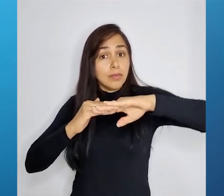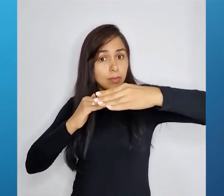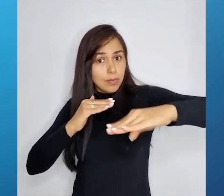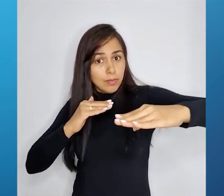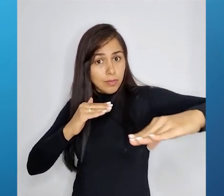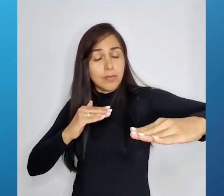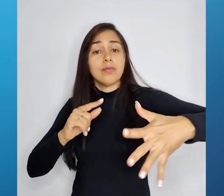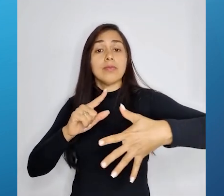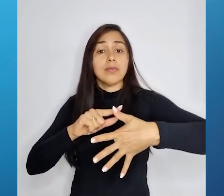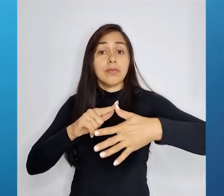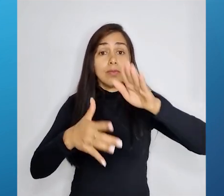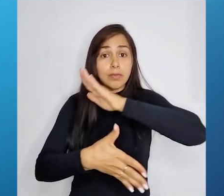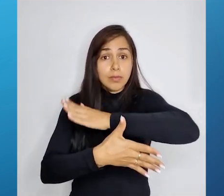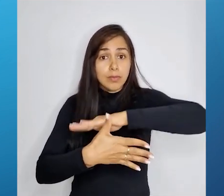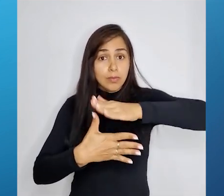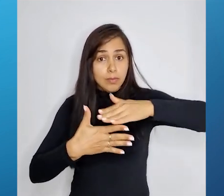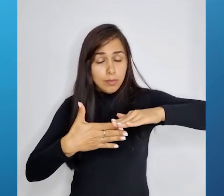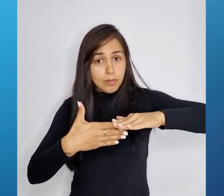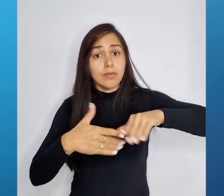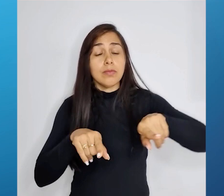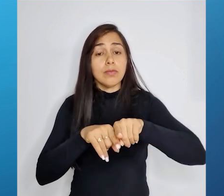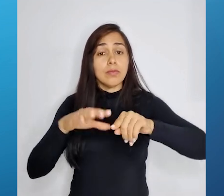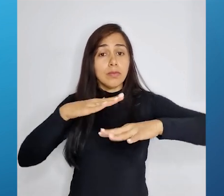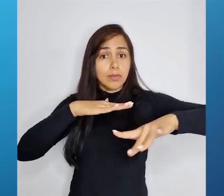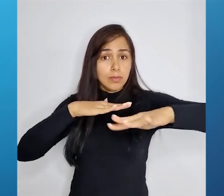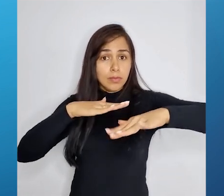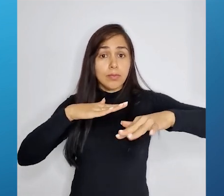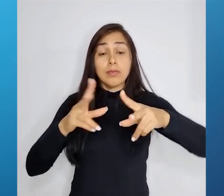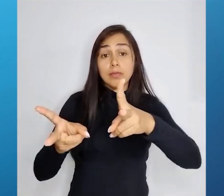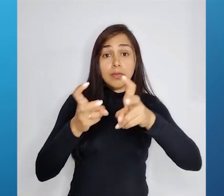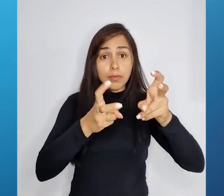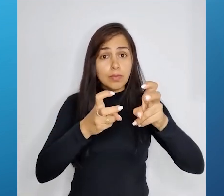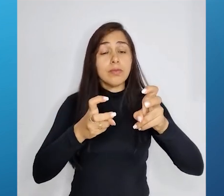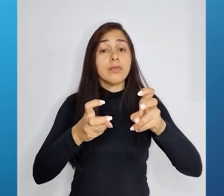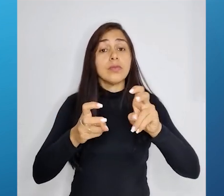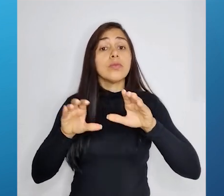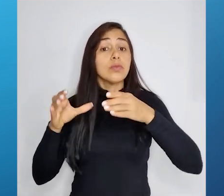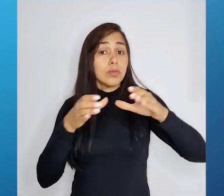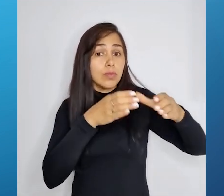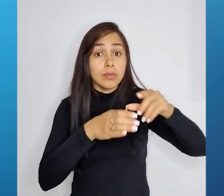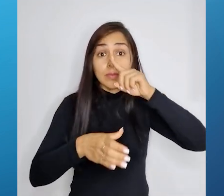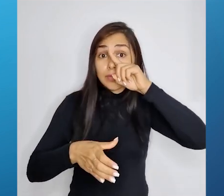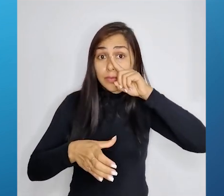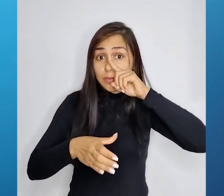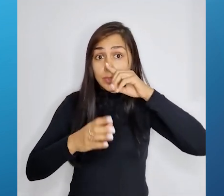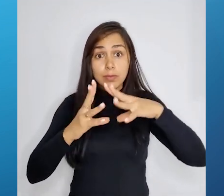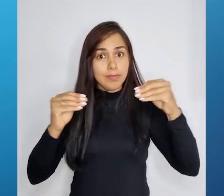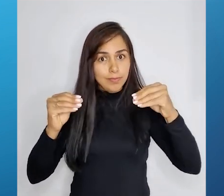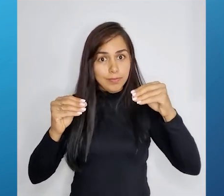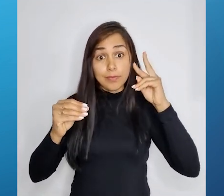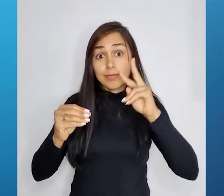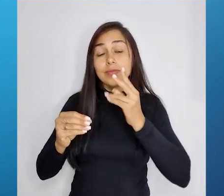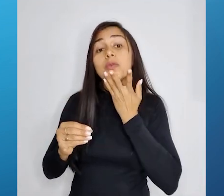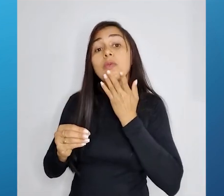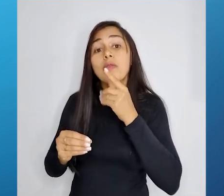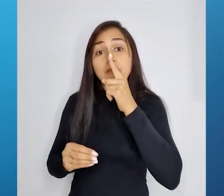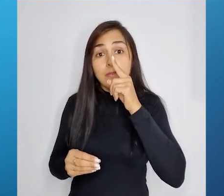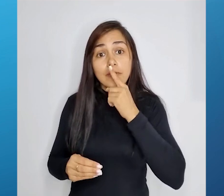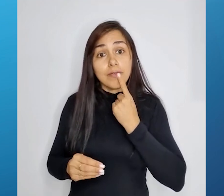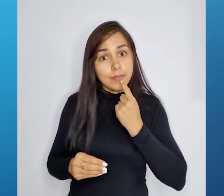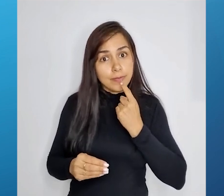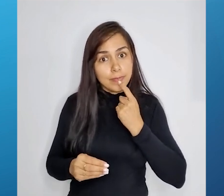E aí nós temos aqui alguns graus de perigo. Então, por exemplo, os que estão em vermelho significa que ali nós temos espécies